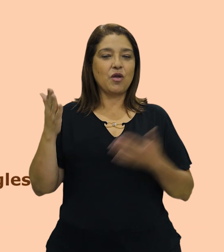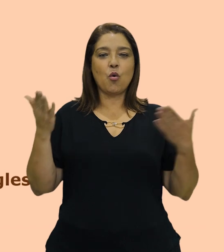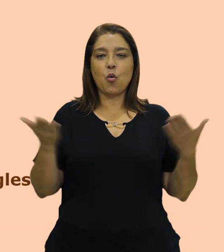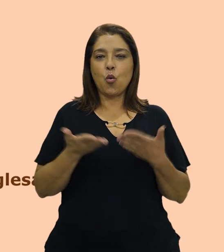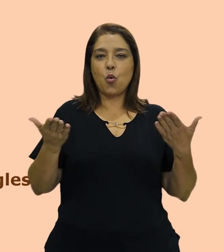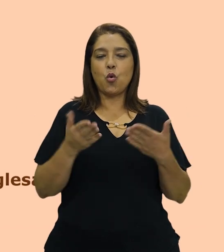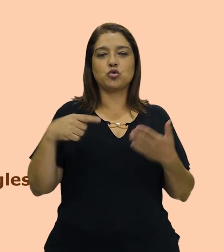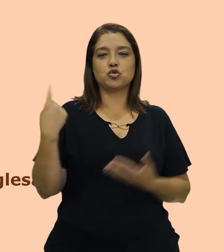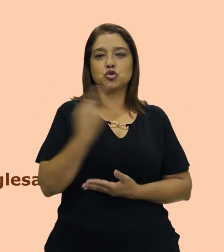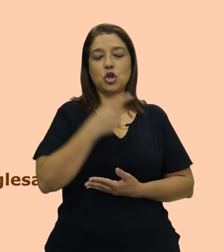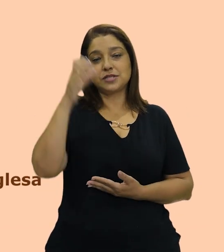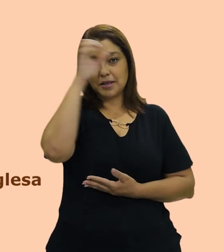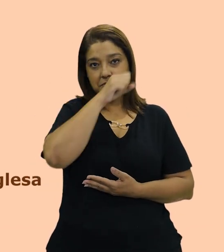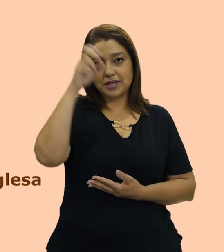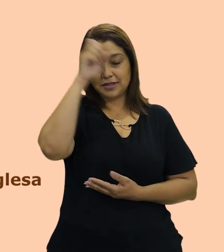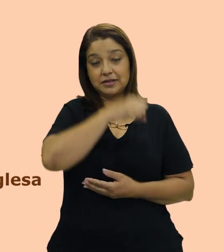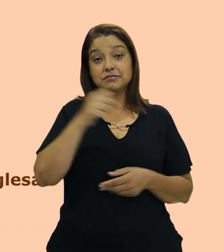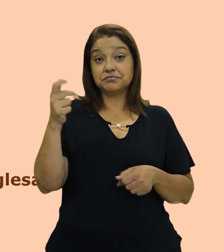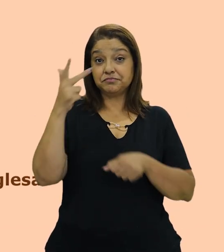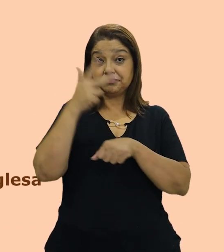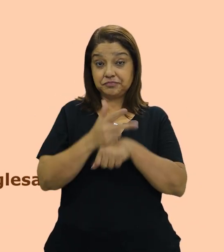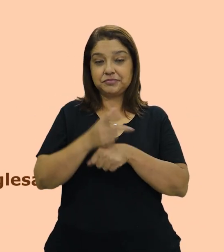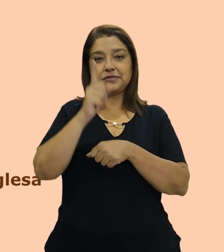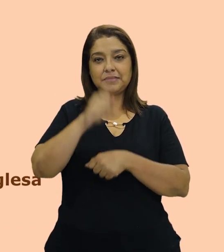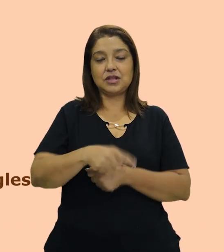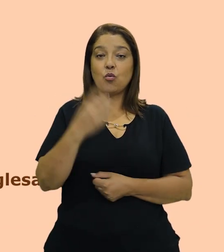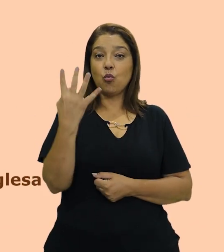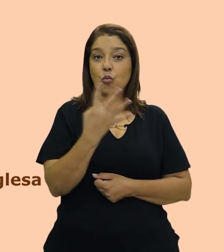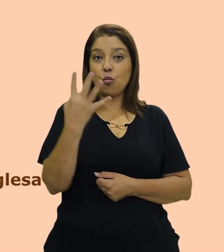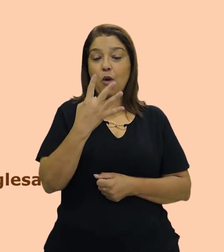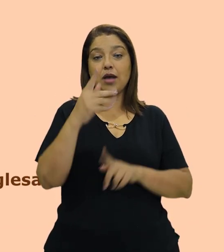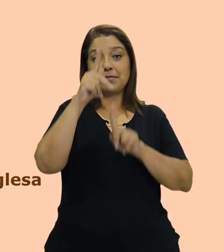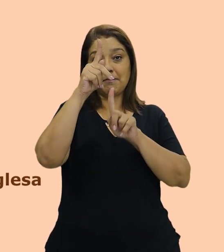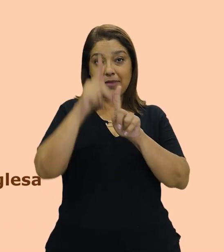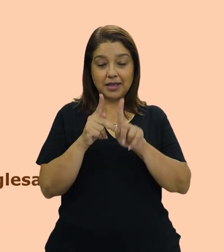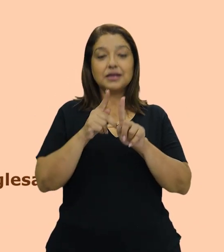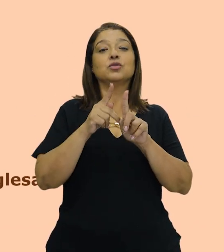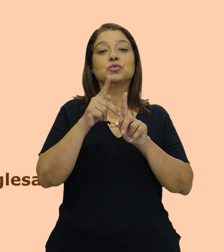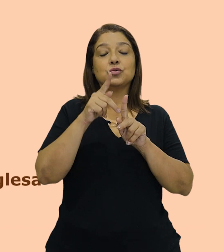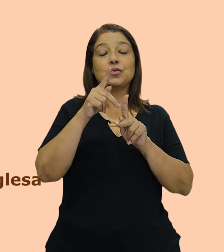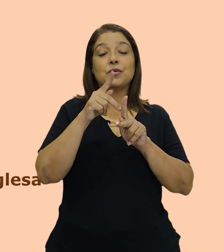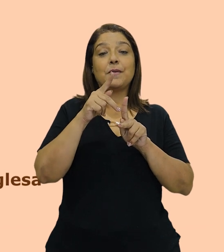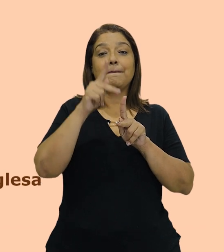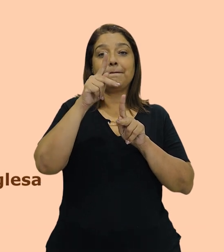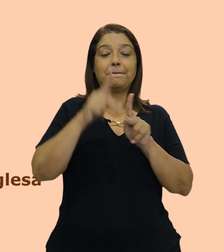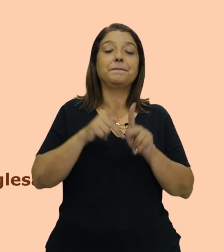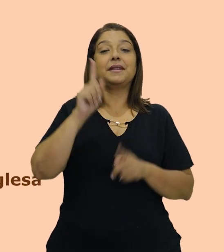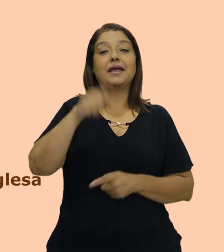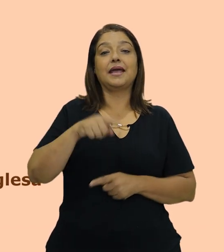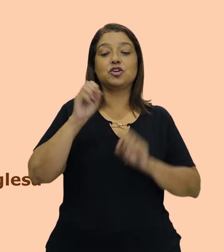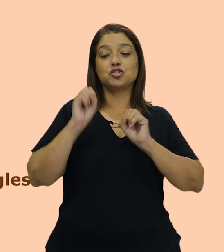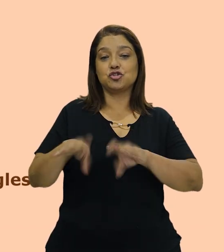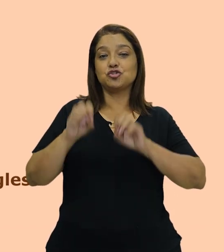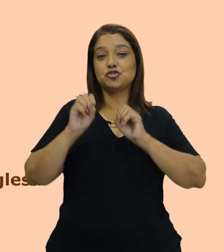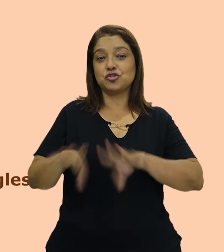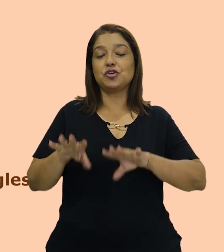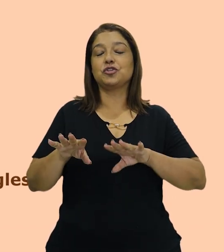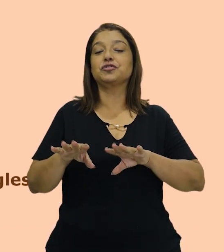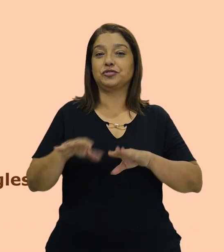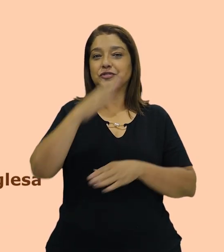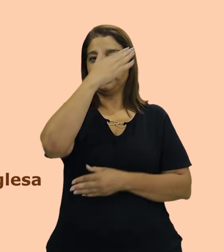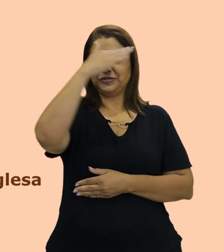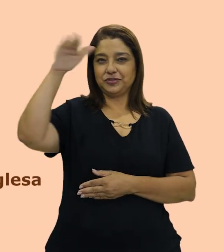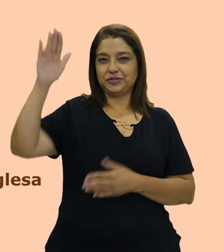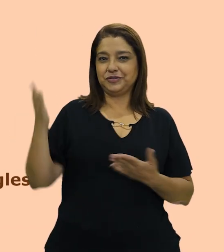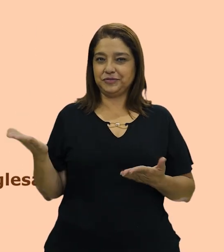ver uma videoaula para o quarto período da educação de jovens e adultos. Eja, o nosso